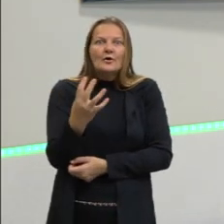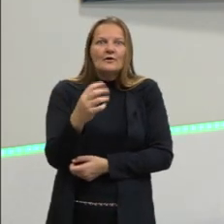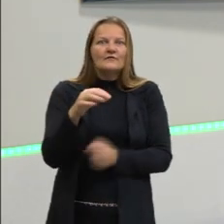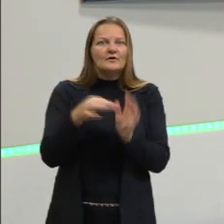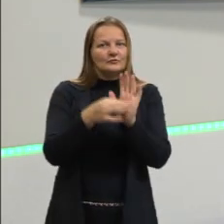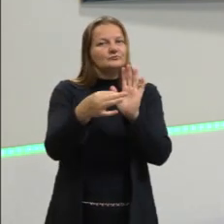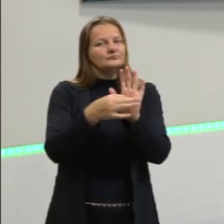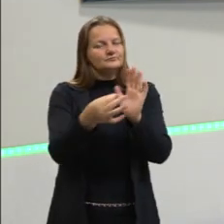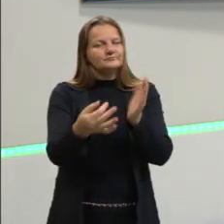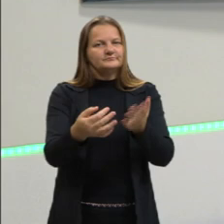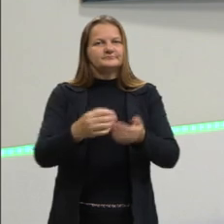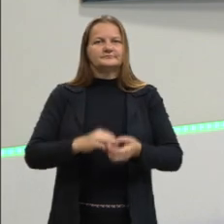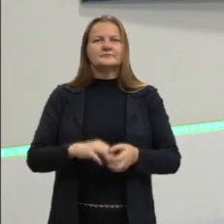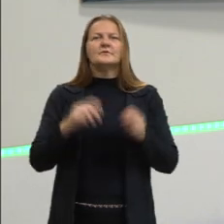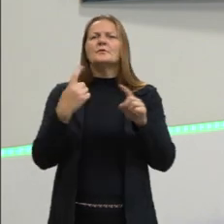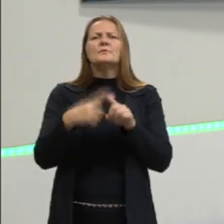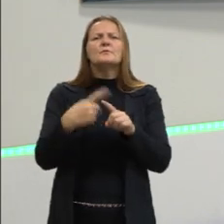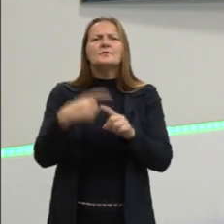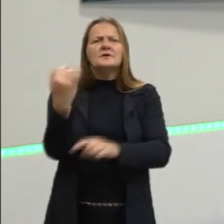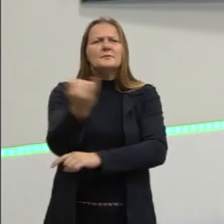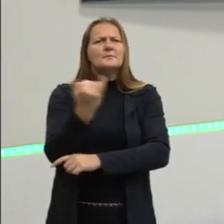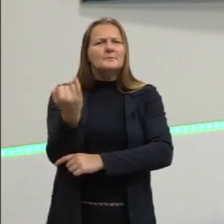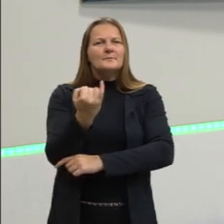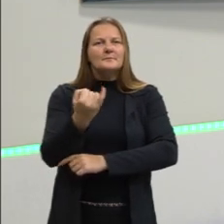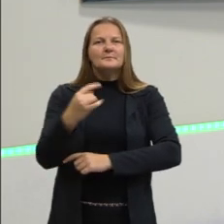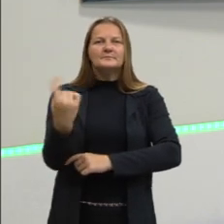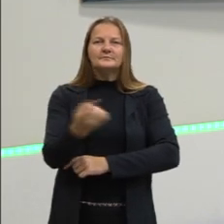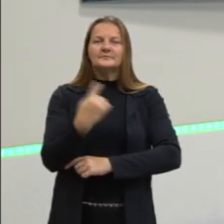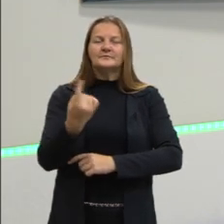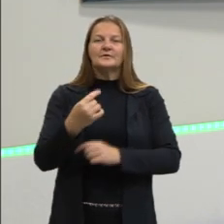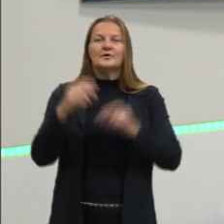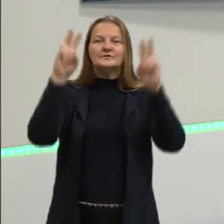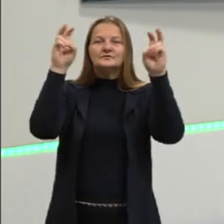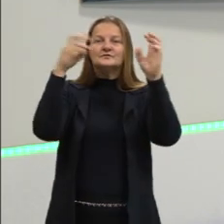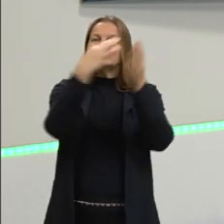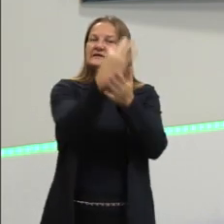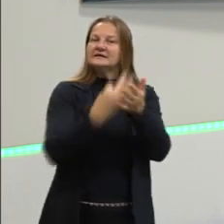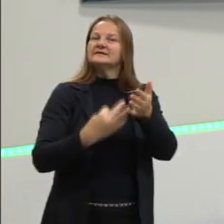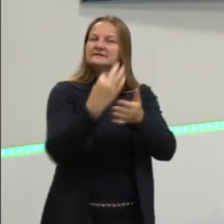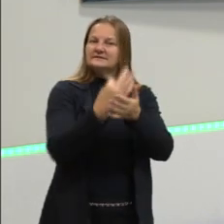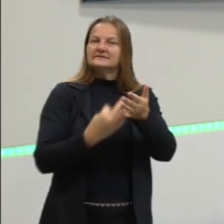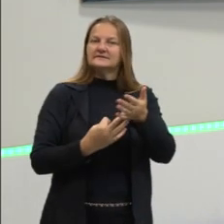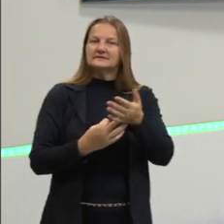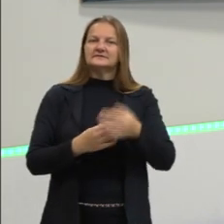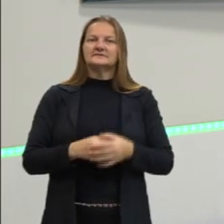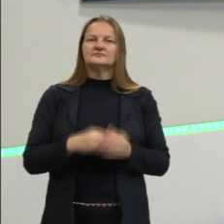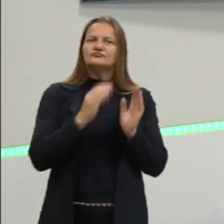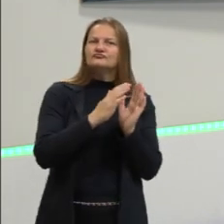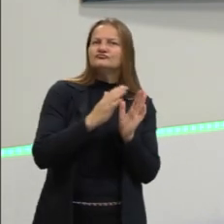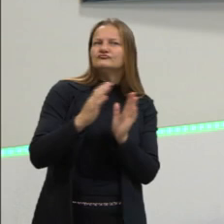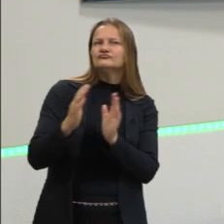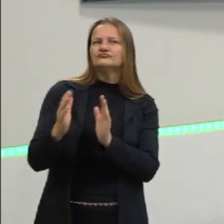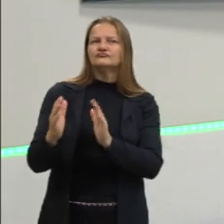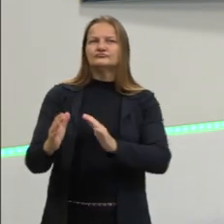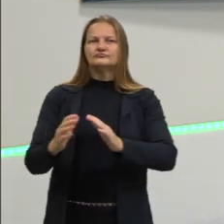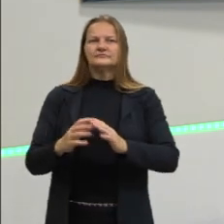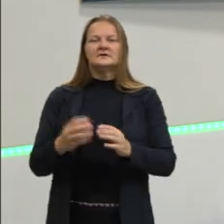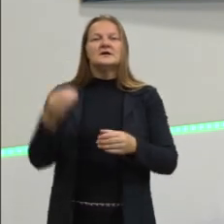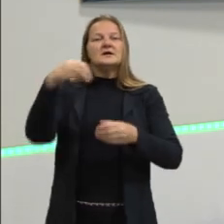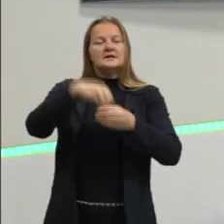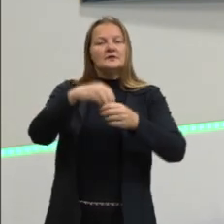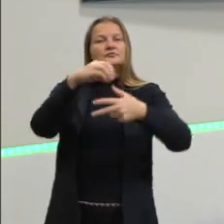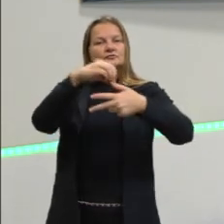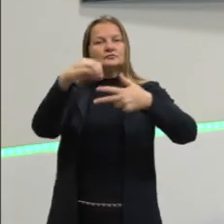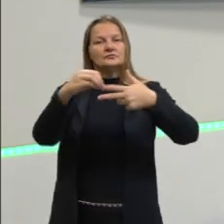opinião. Por que é importante nós vermos sobre esses textos periodísticos? Porque dentro do